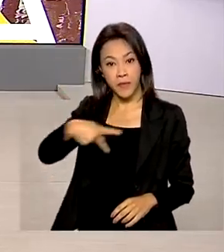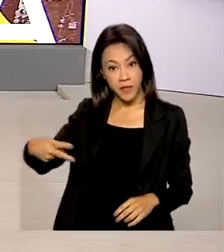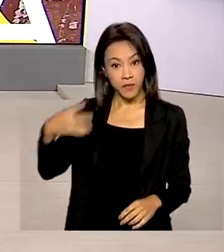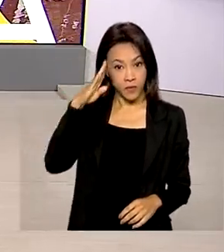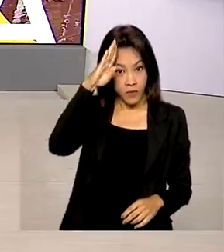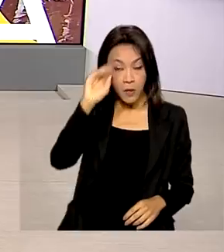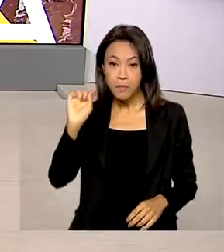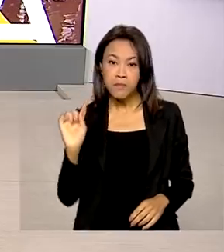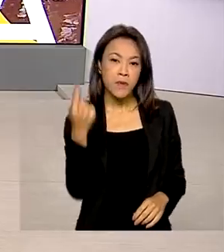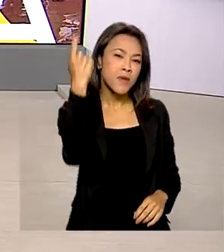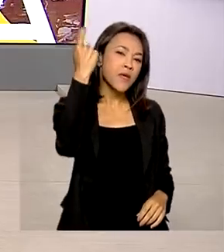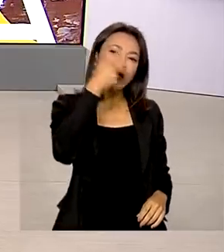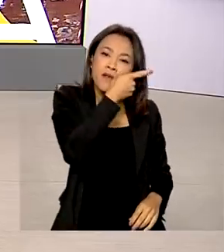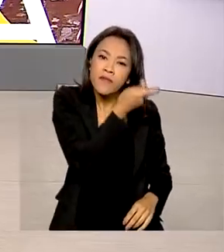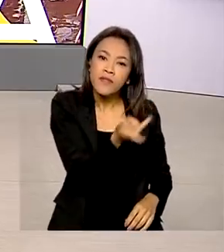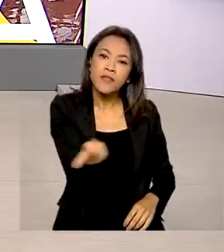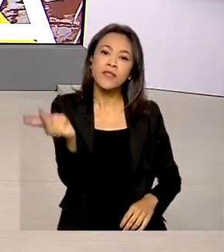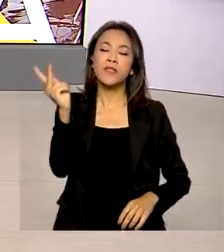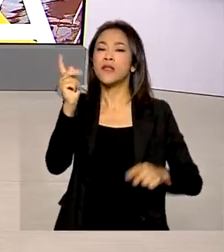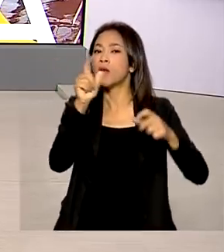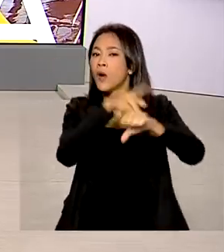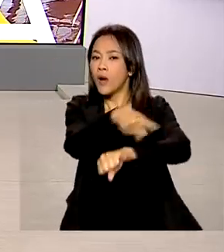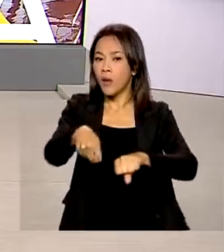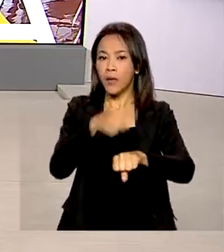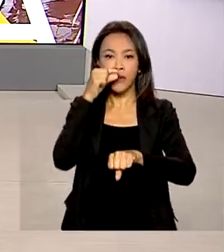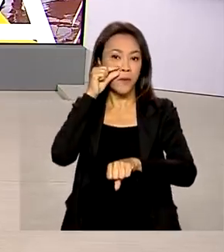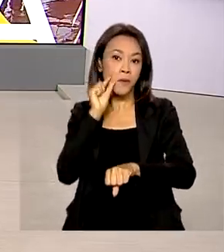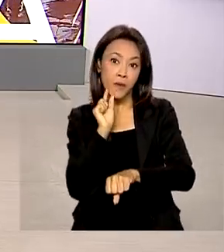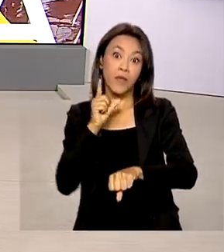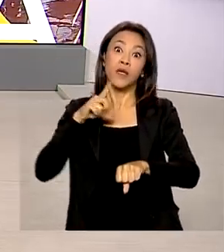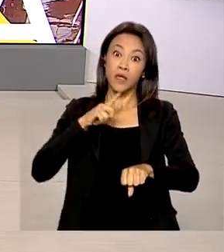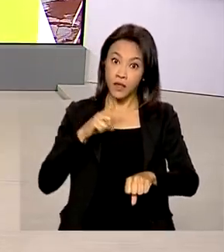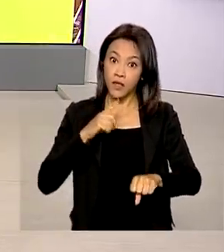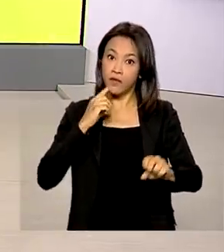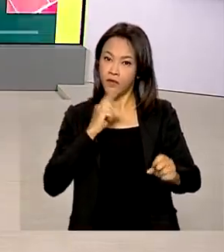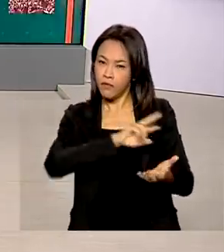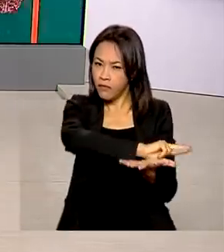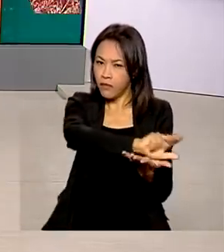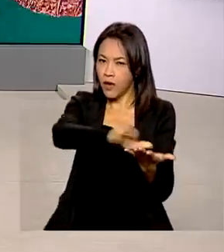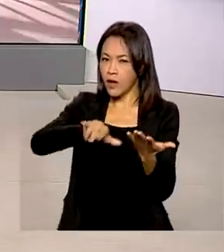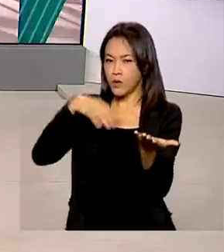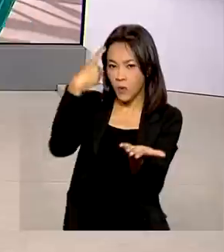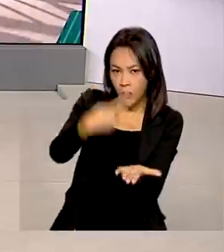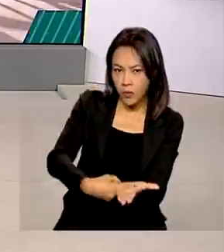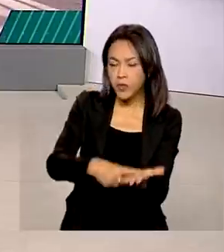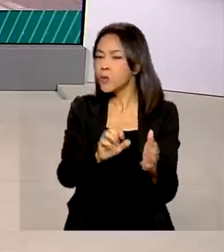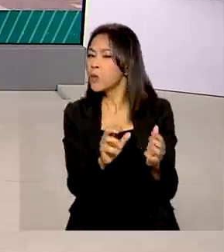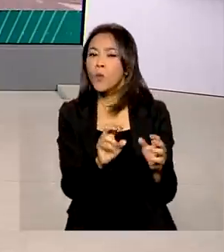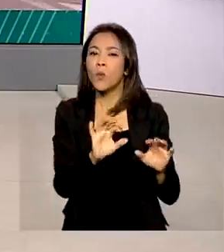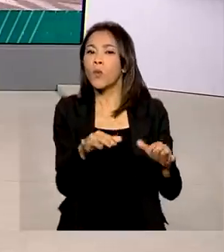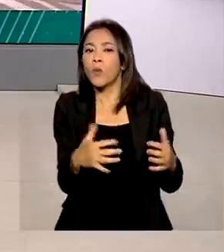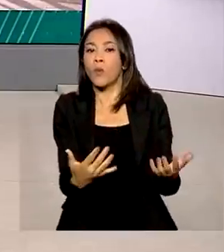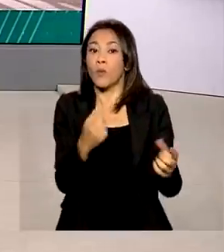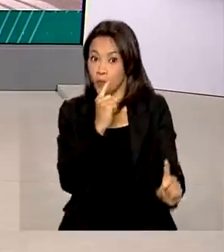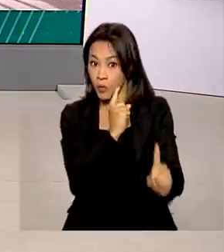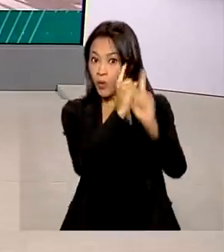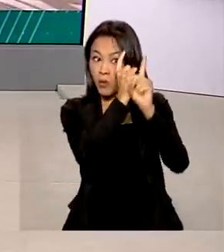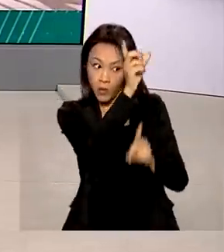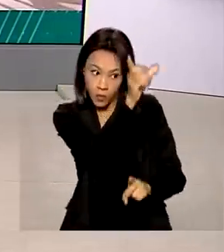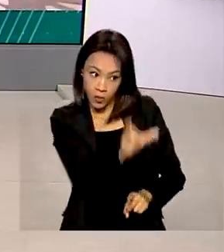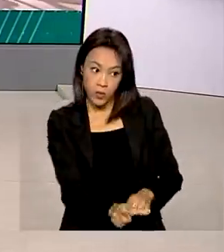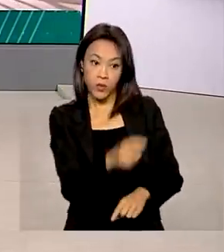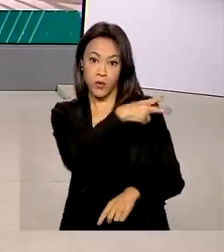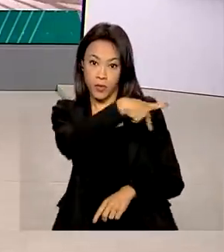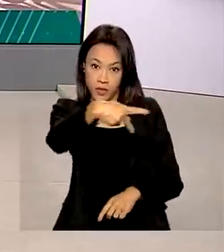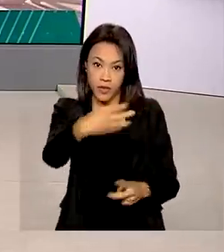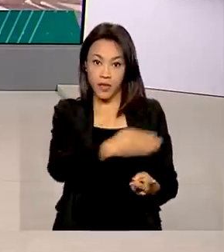fez sua primeira visita oficial à Hungria e participou de uma série de compromissos. Entre eles, encontros com o presidente húngaro,